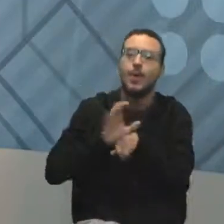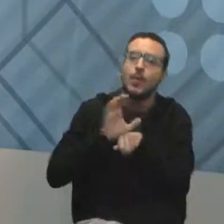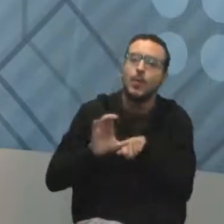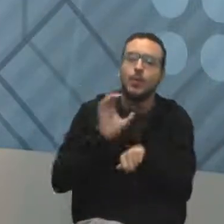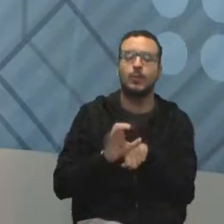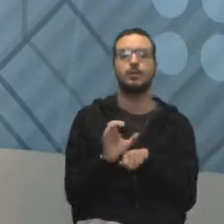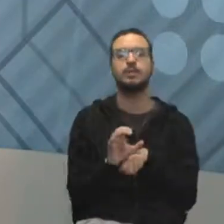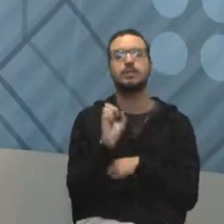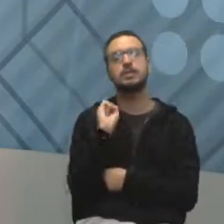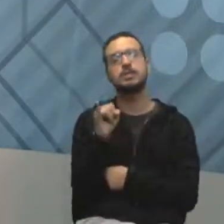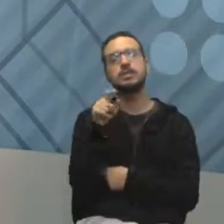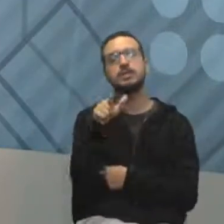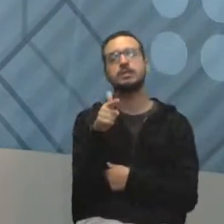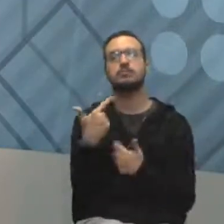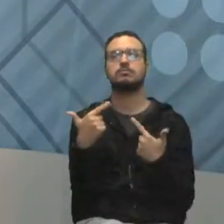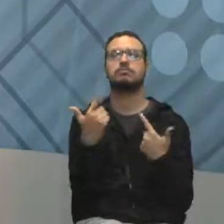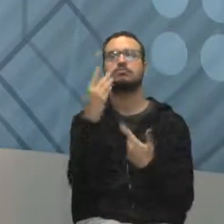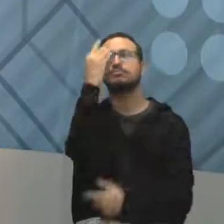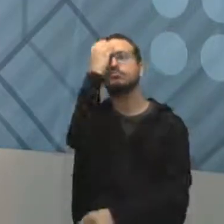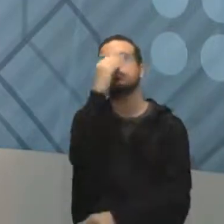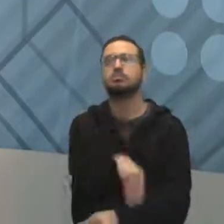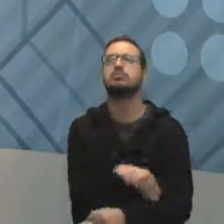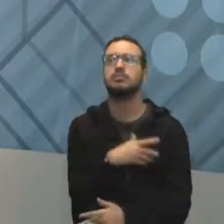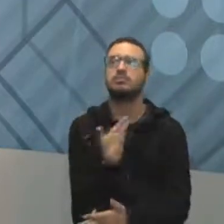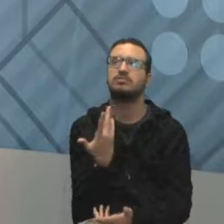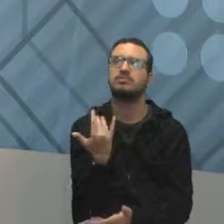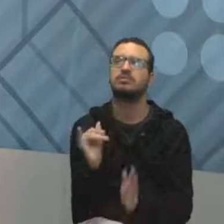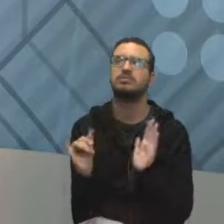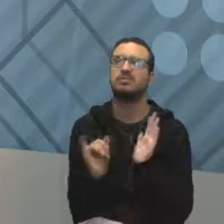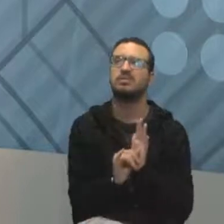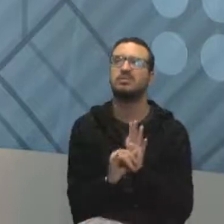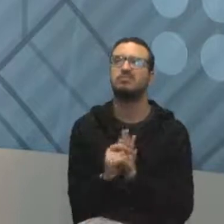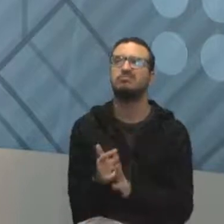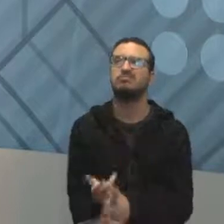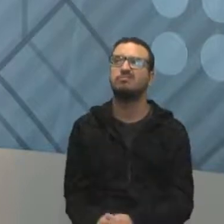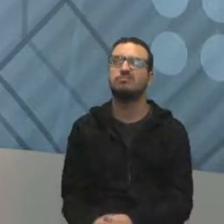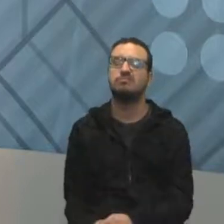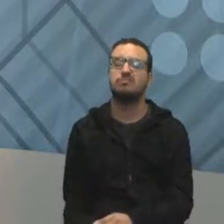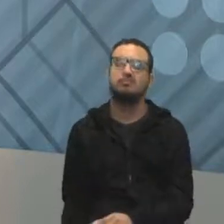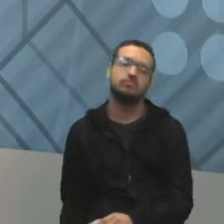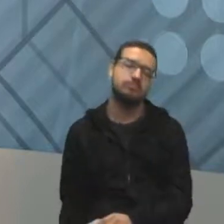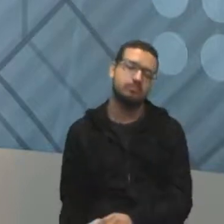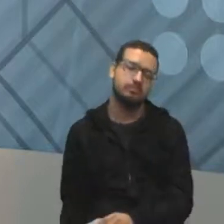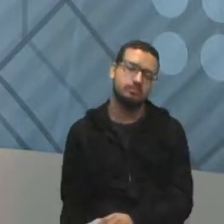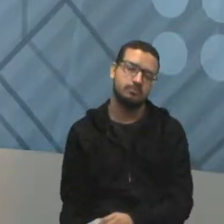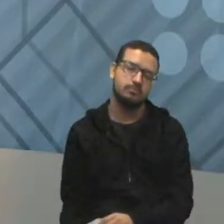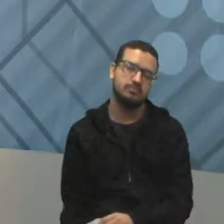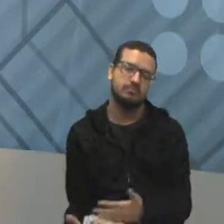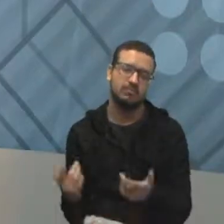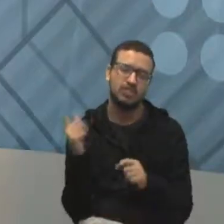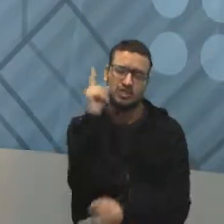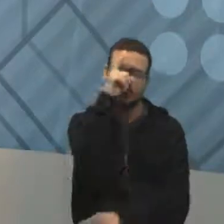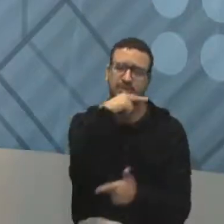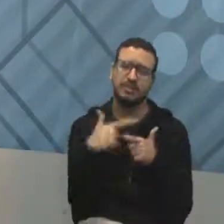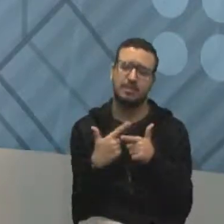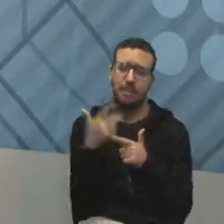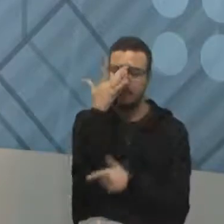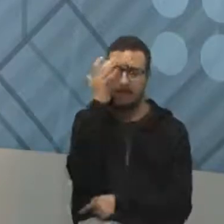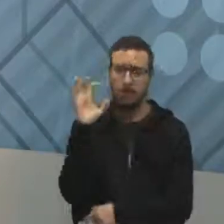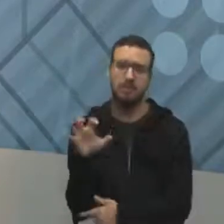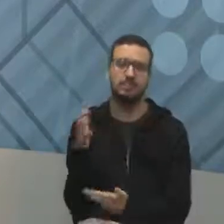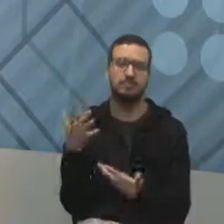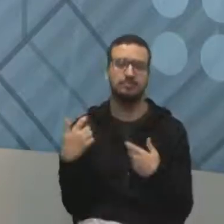Se você não tem autoestima, aquela pessoa não tem autoestima, é difícil trabalhar com ela. Bom, se você sabe disso, você pode